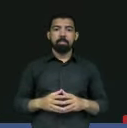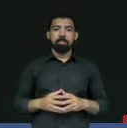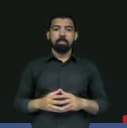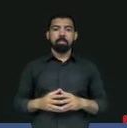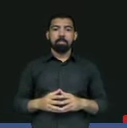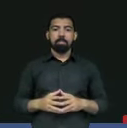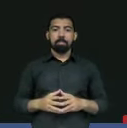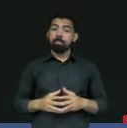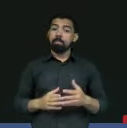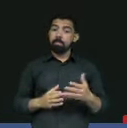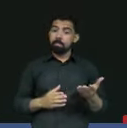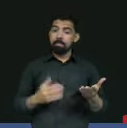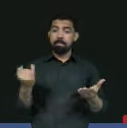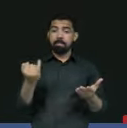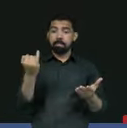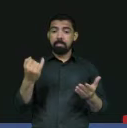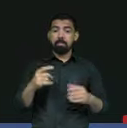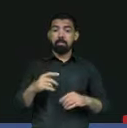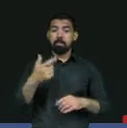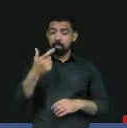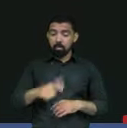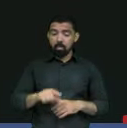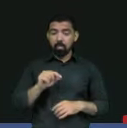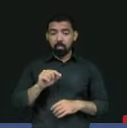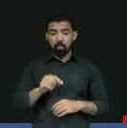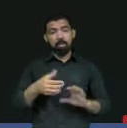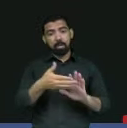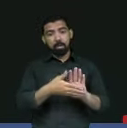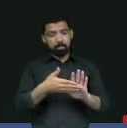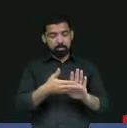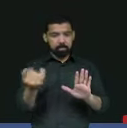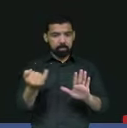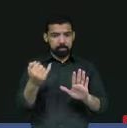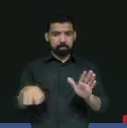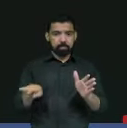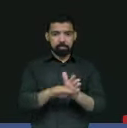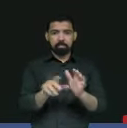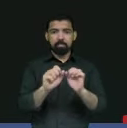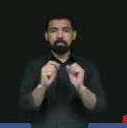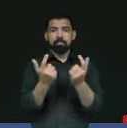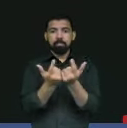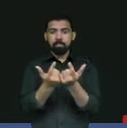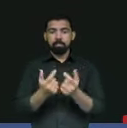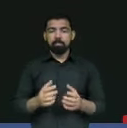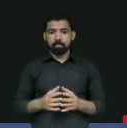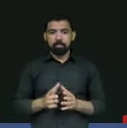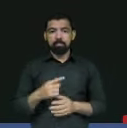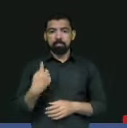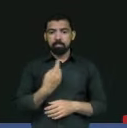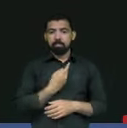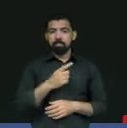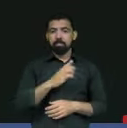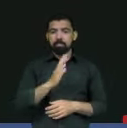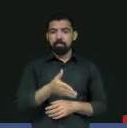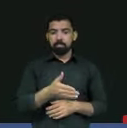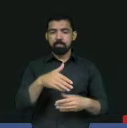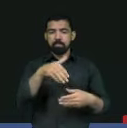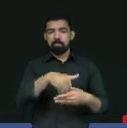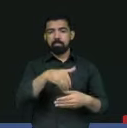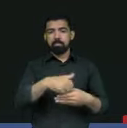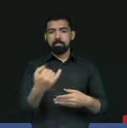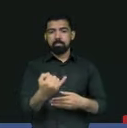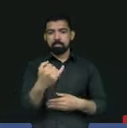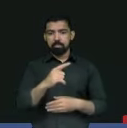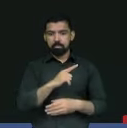importante, mais uma matéria de extrema relevância que chega nessa casa. Tivemos rotações importantíssimas